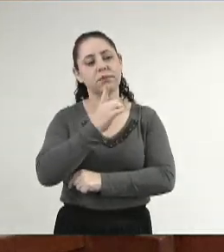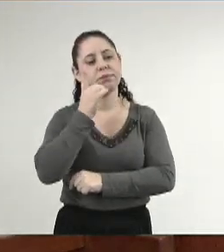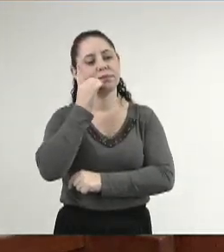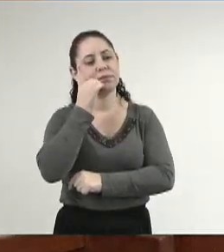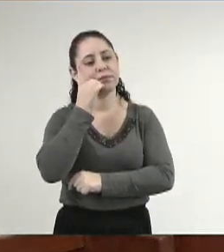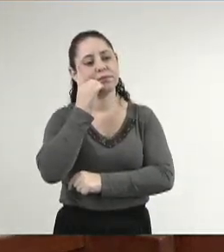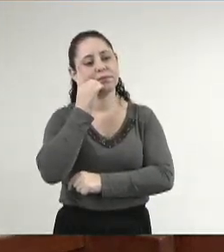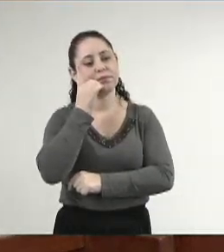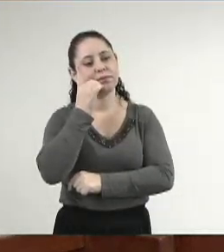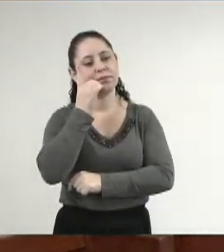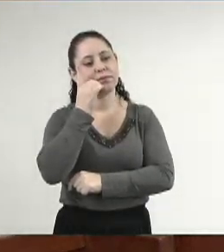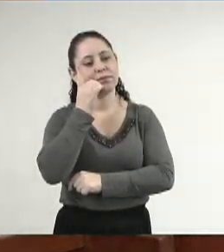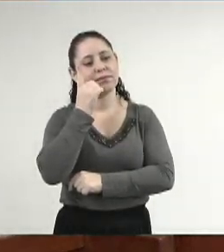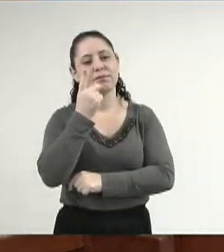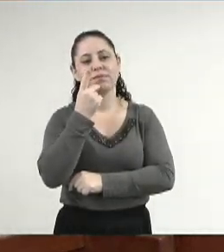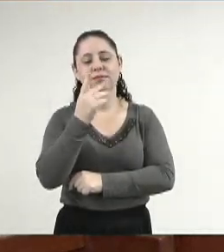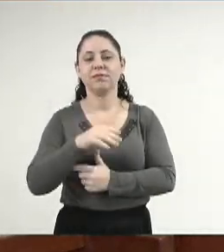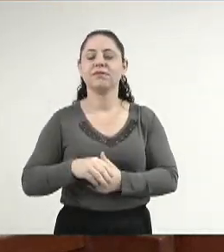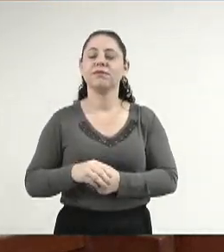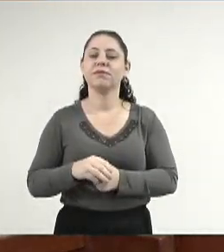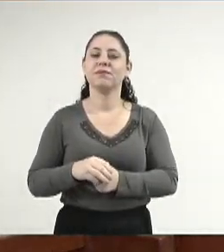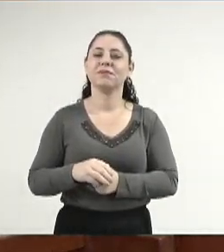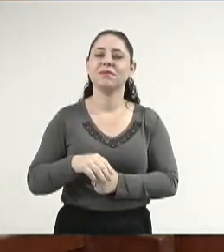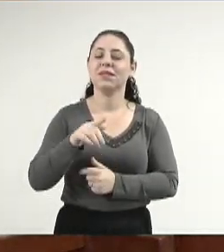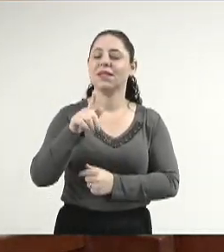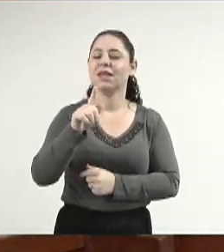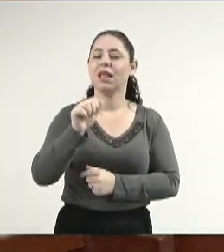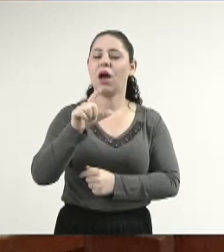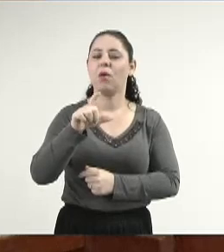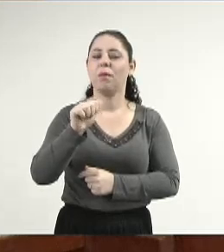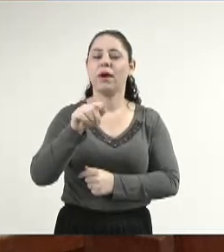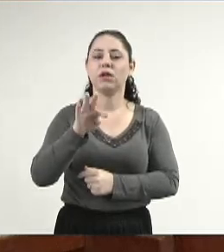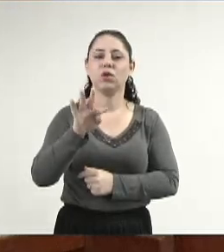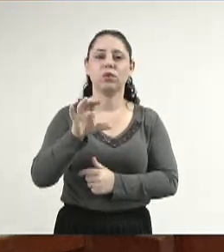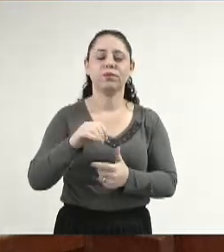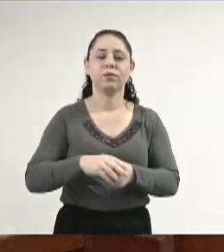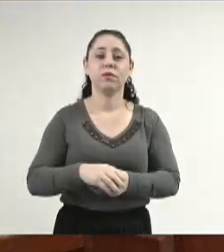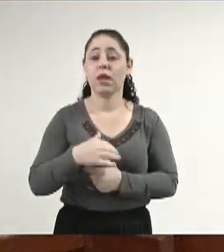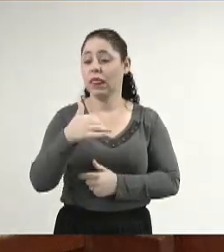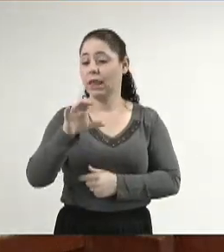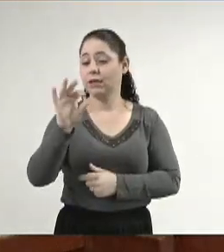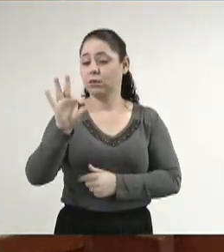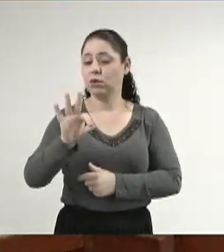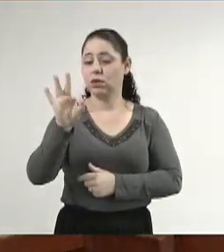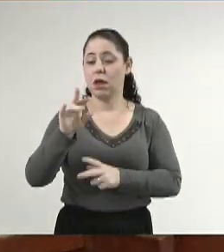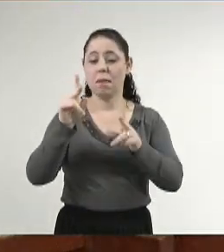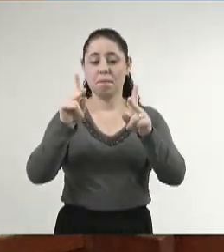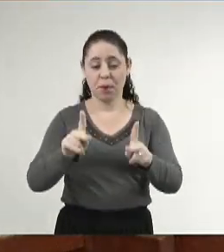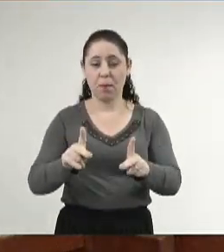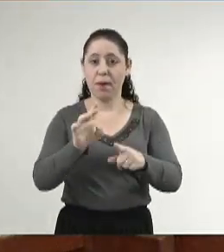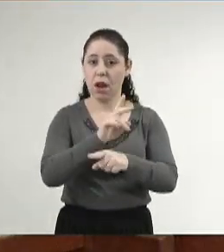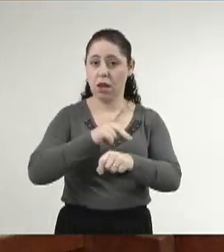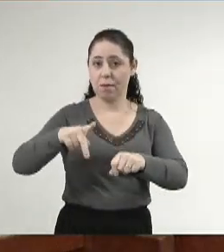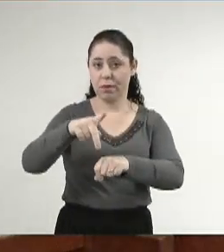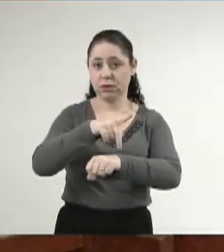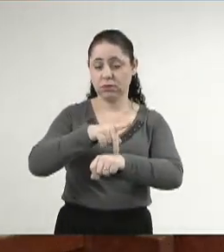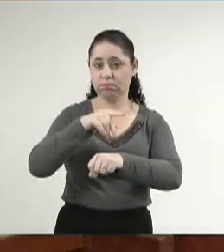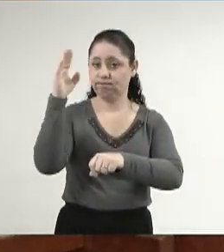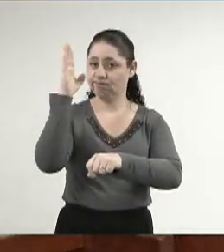quase que eu já promovo o doutor Galberto, deputado Galberto, 10% da população do nosso país